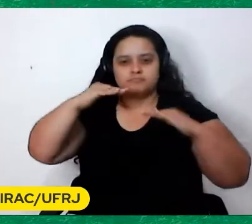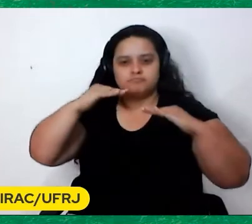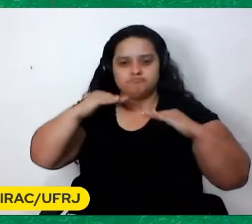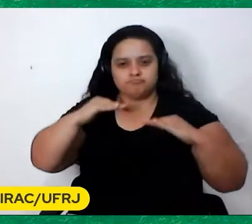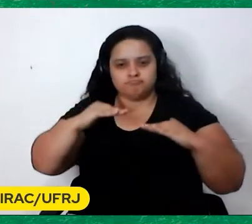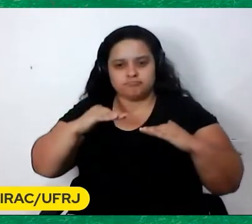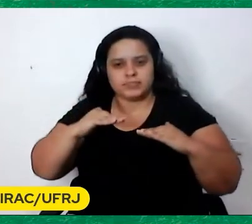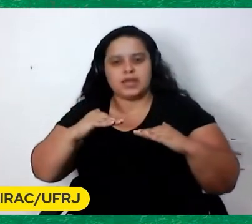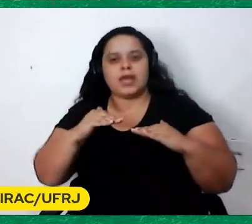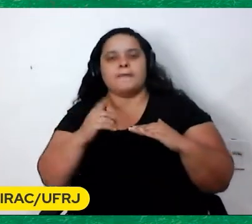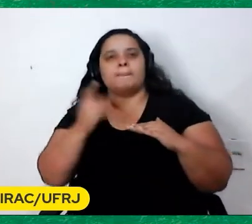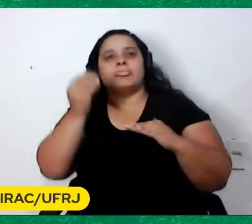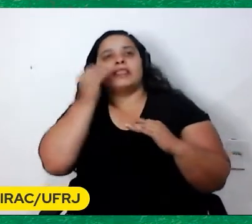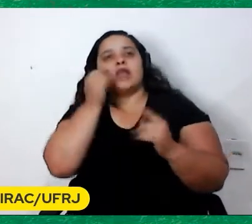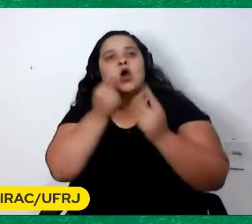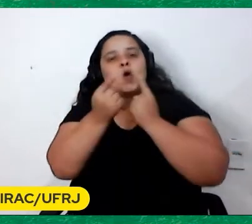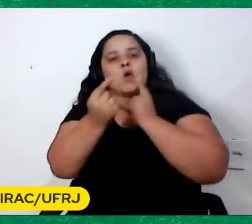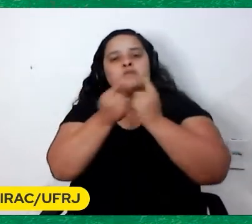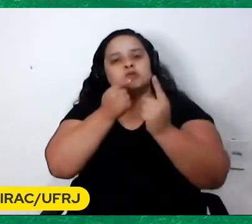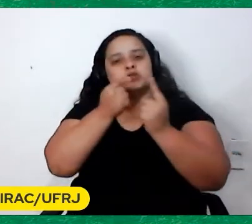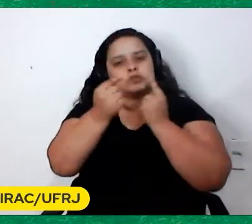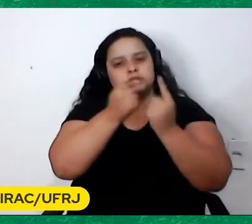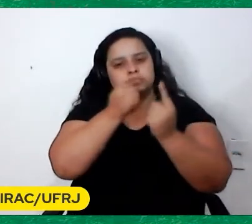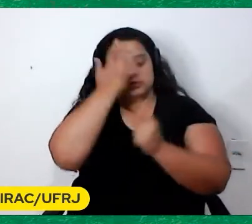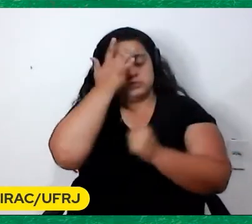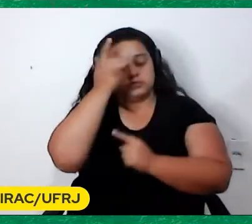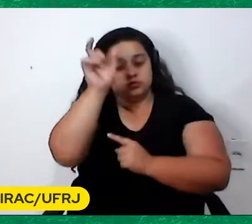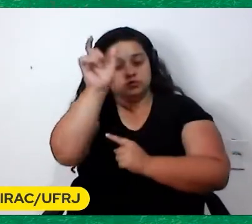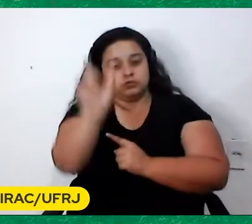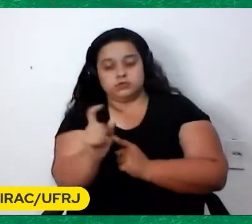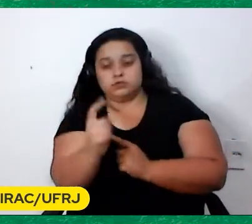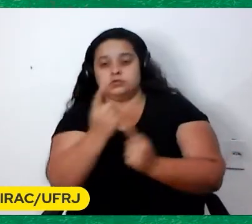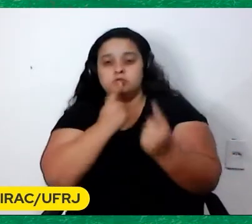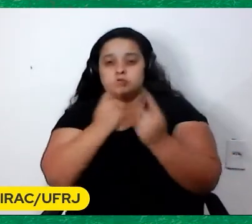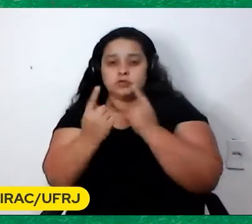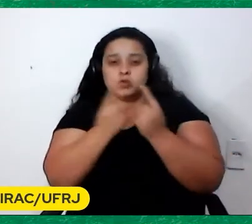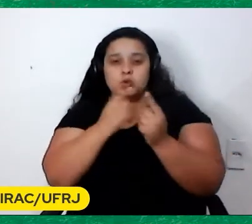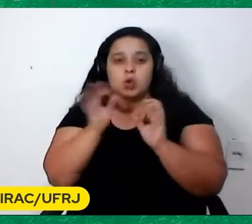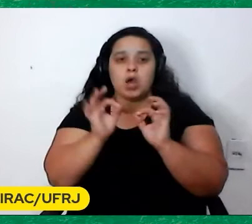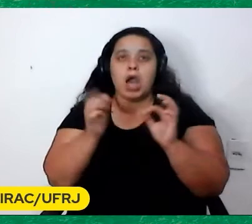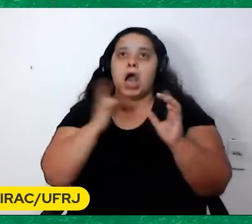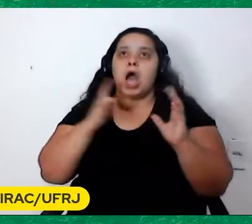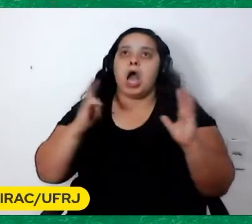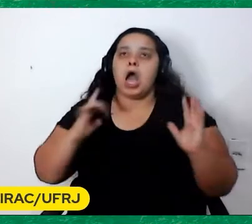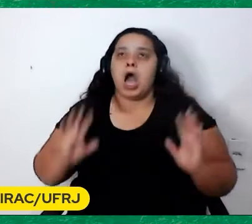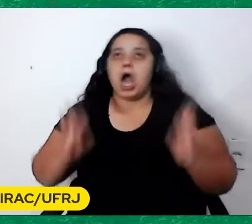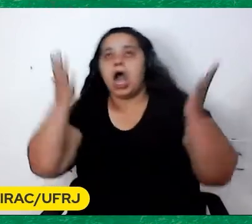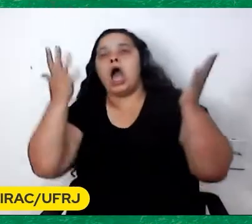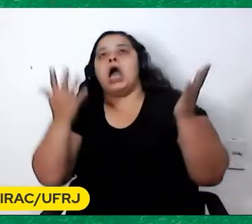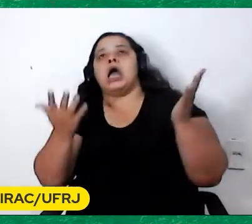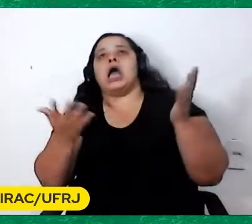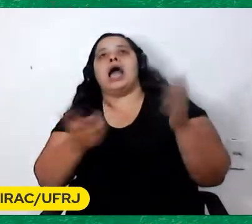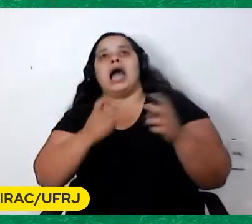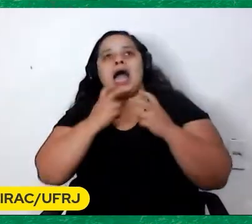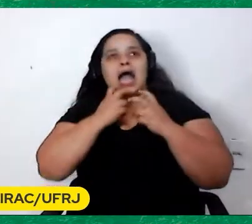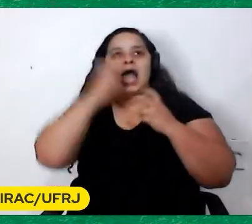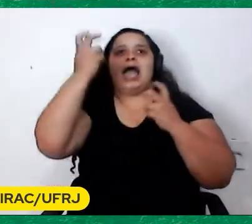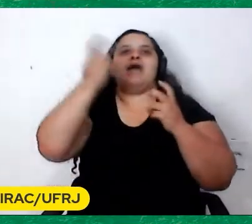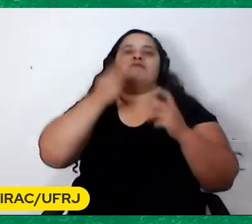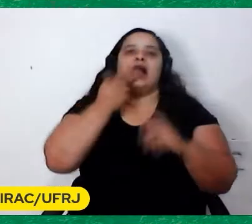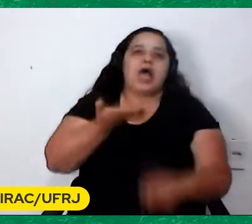Quase que conversando Com o espectador Não tem nenhuma Nenhuma efusividade Não tem nenhuma celebração Não tem nenhum